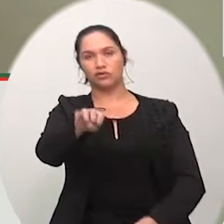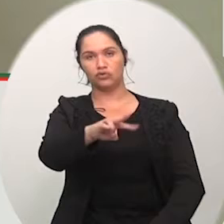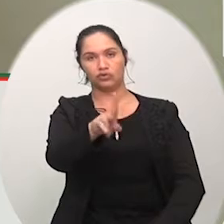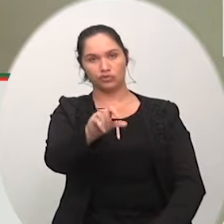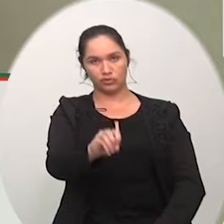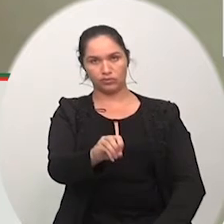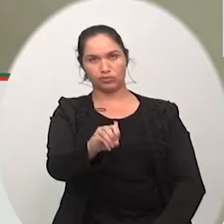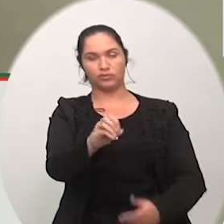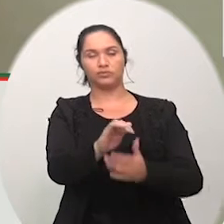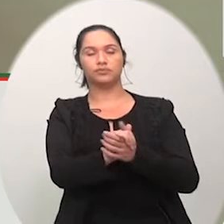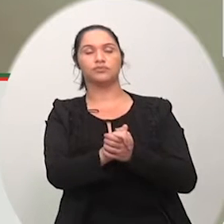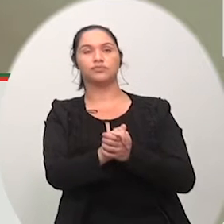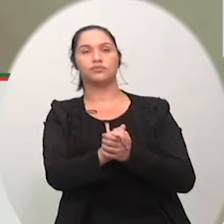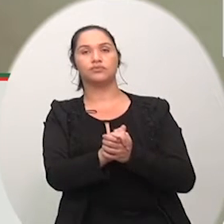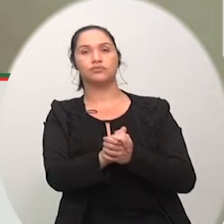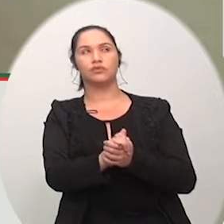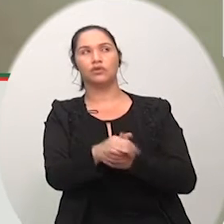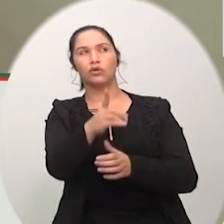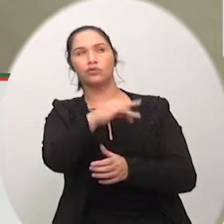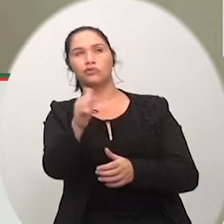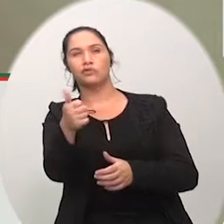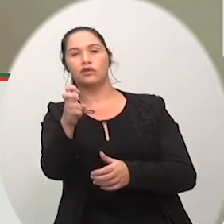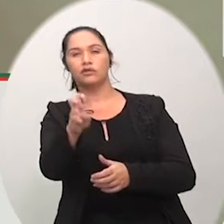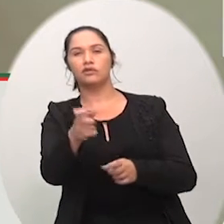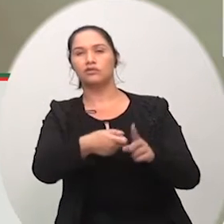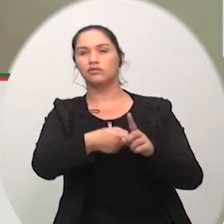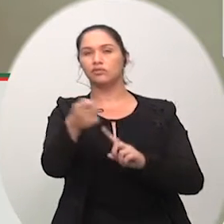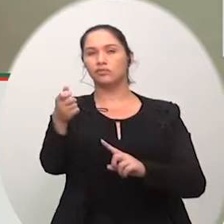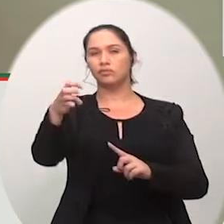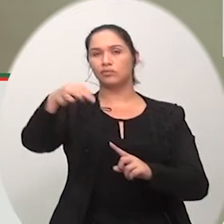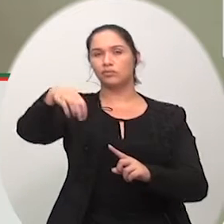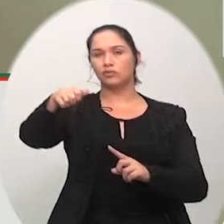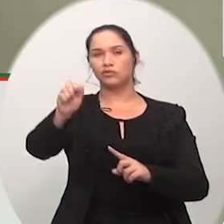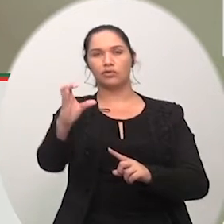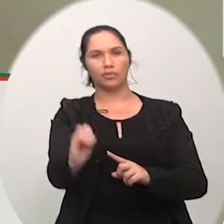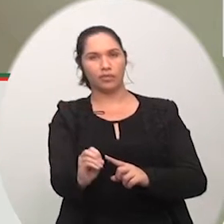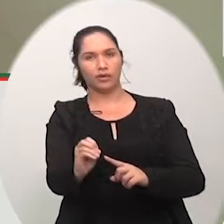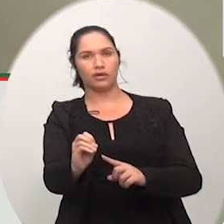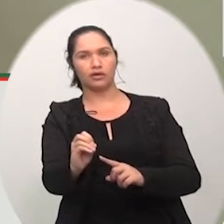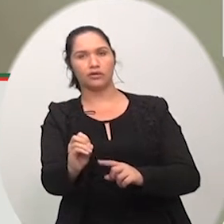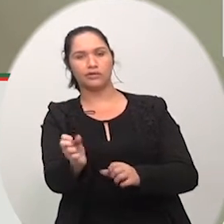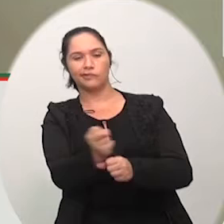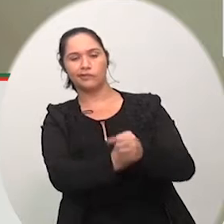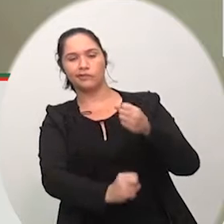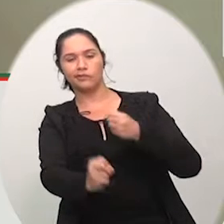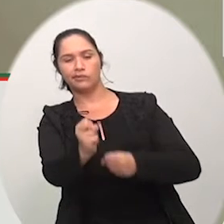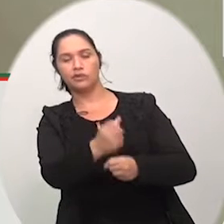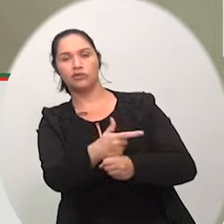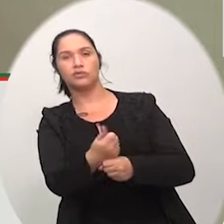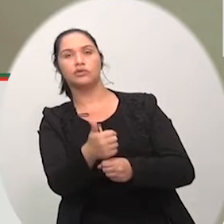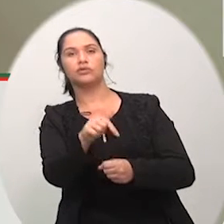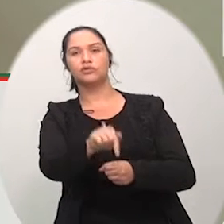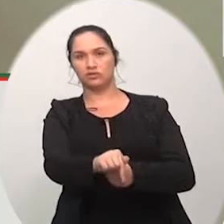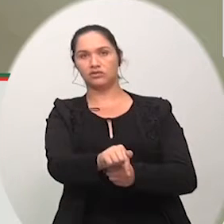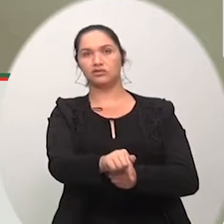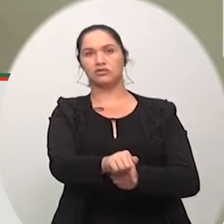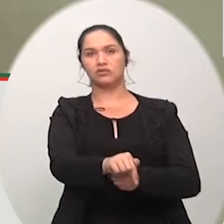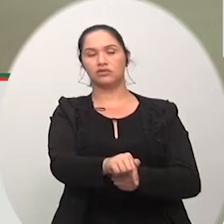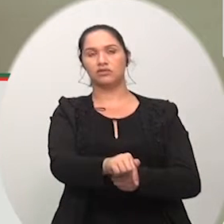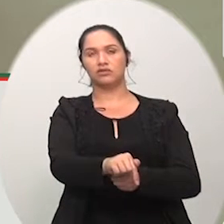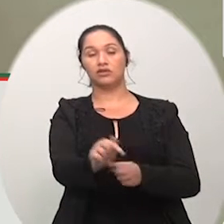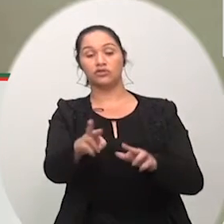do ano passado lá na sua sala a vossa excelência me recebeu e eu estava acompanhado do professor Paulo